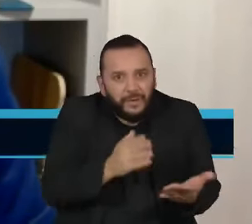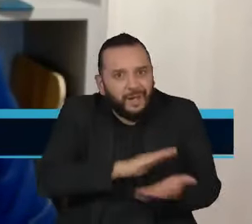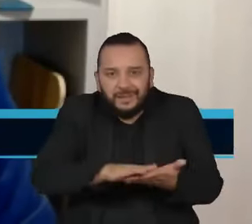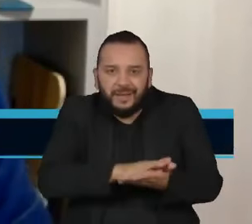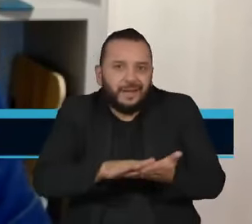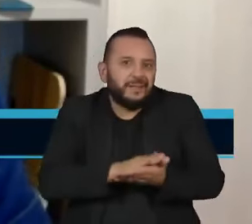pode ter no poder judiciário.